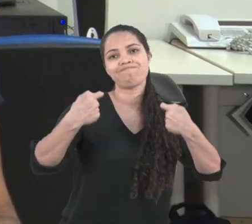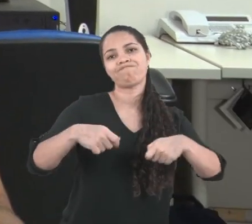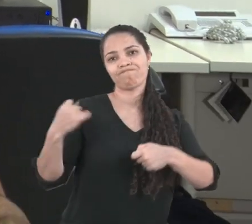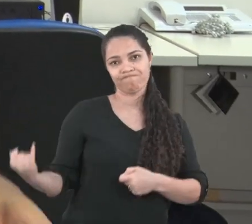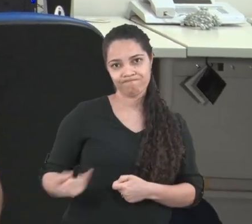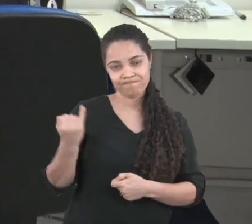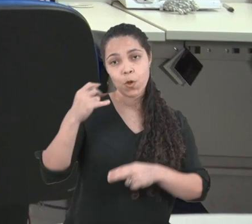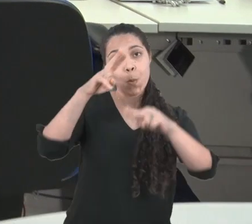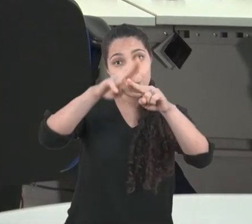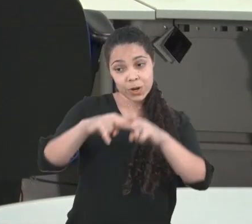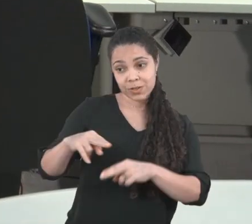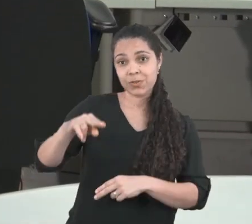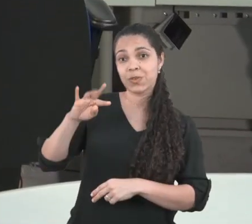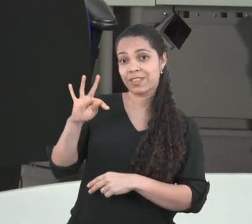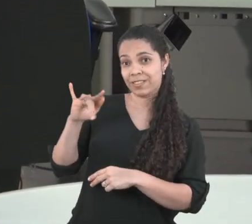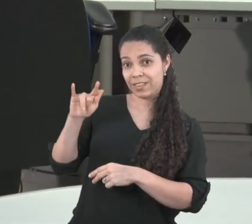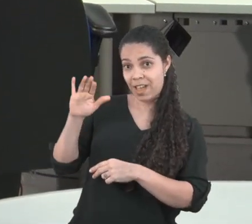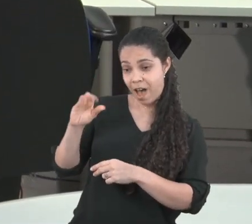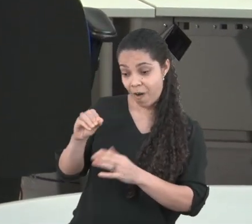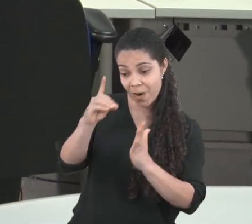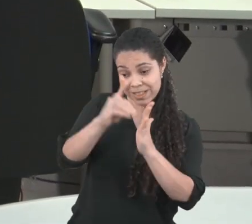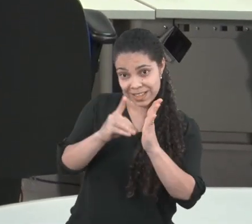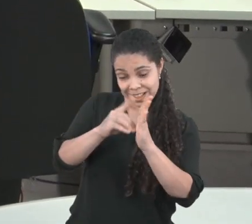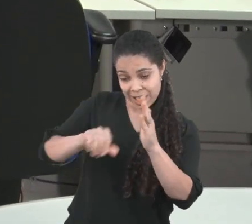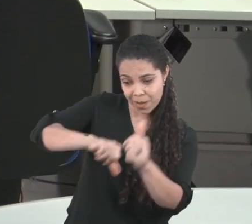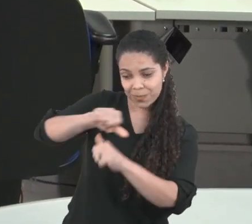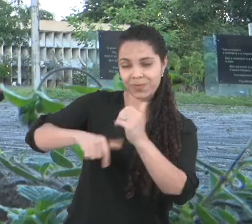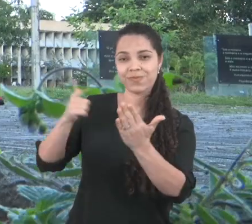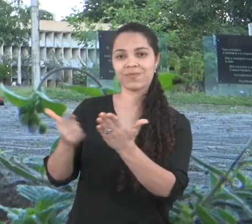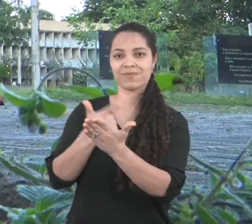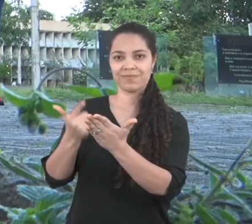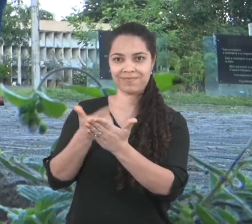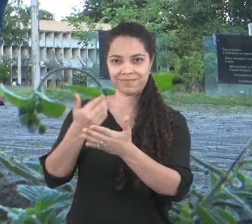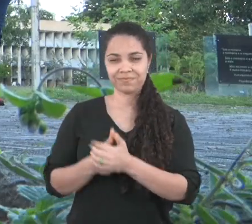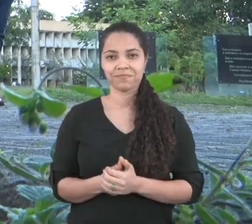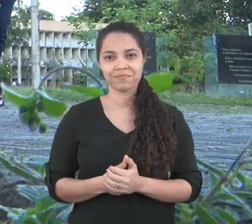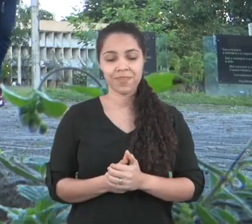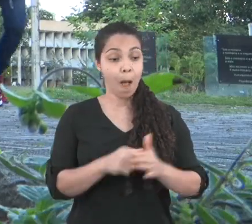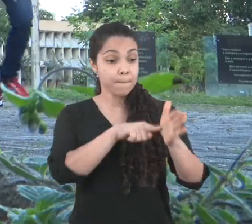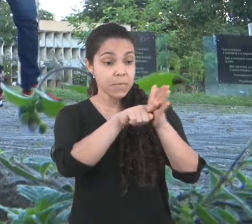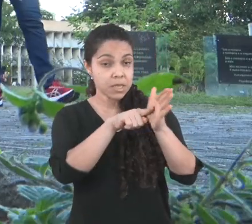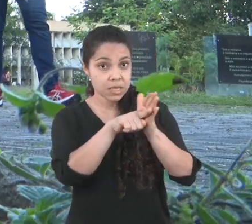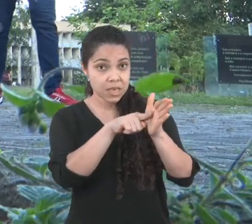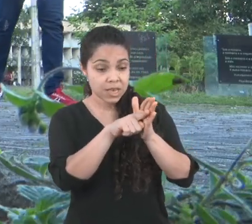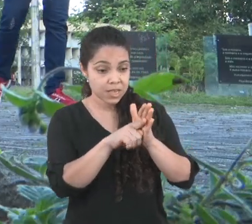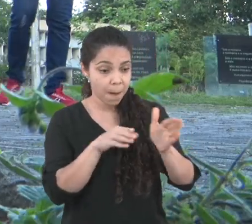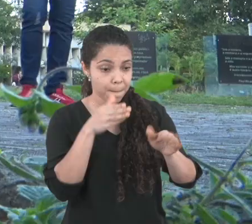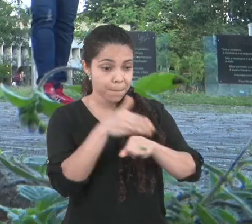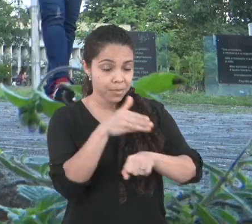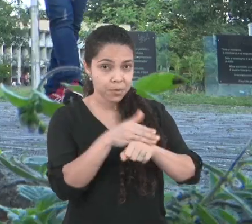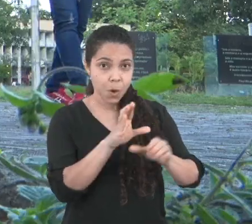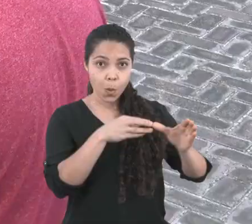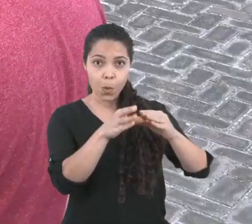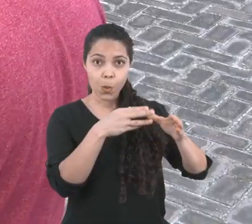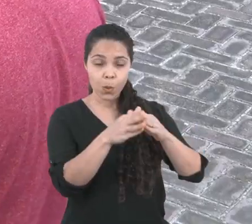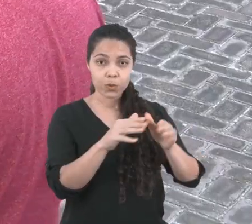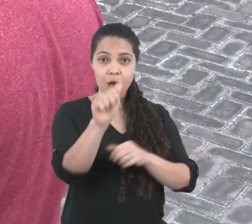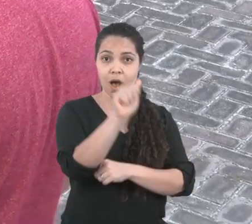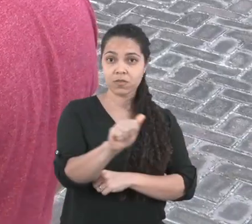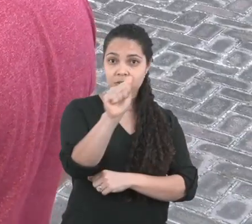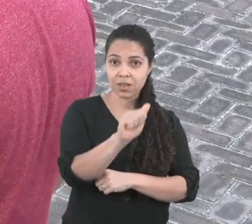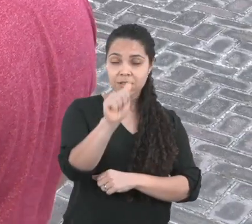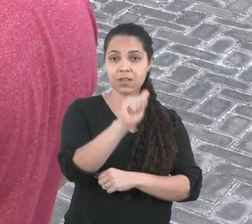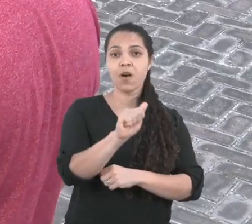que Tiago Damasceno resolveu transformar a sua dissertação em livro. A pesquisa é uma das finalistas do concurso de teses e dissertações da